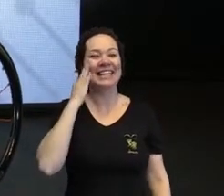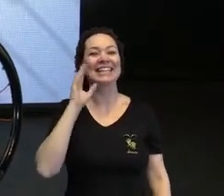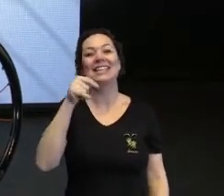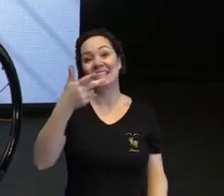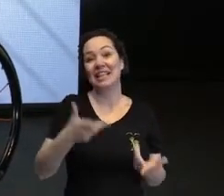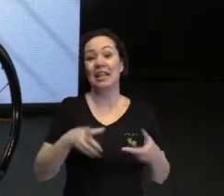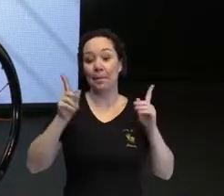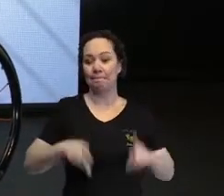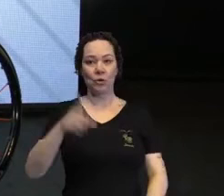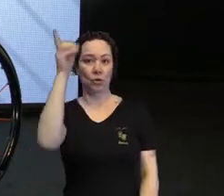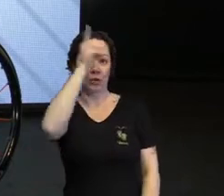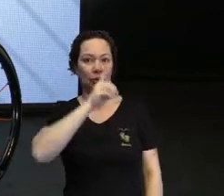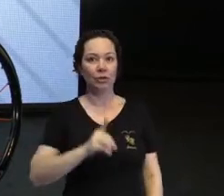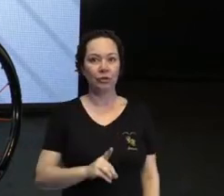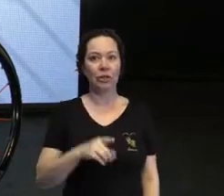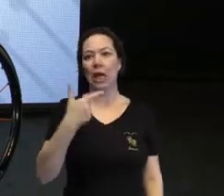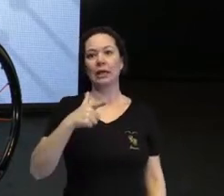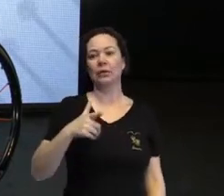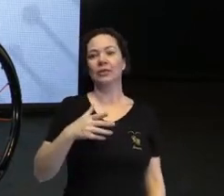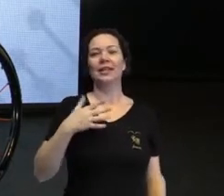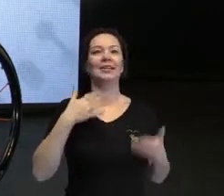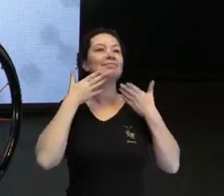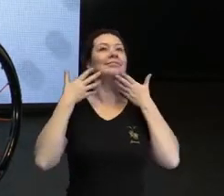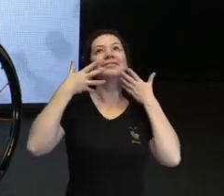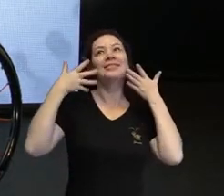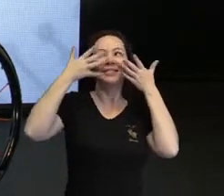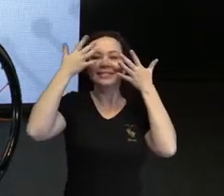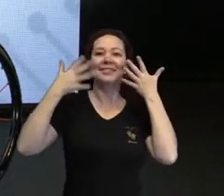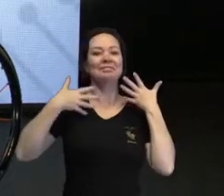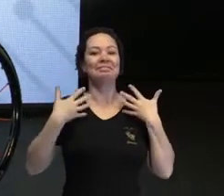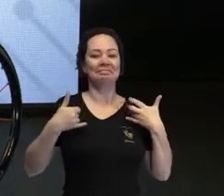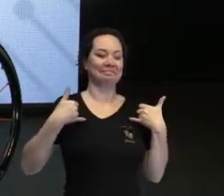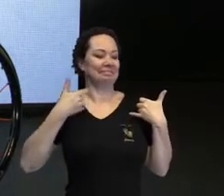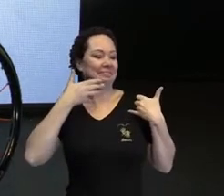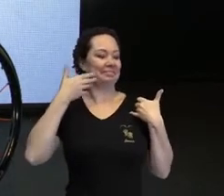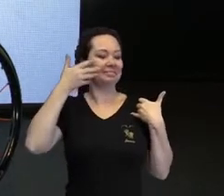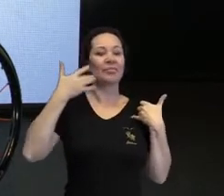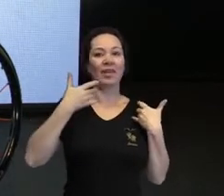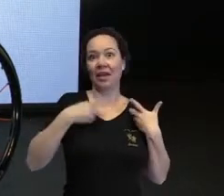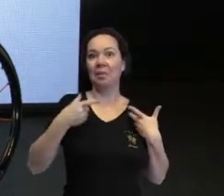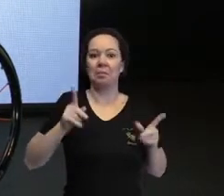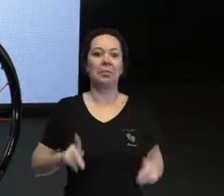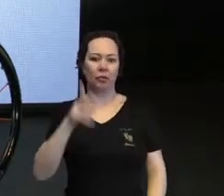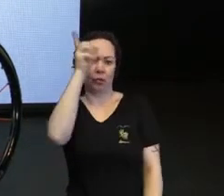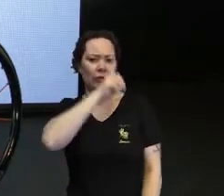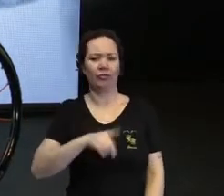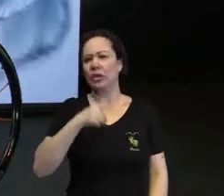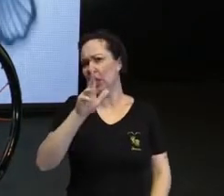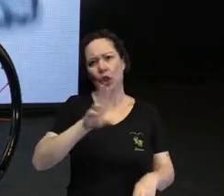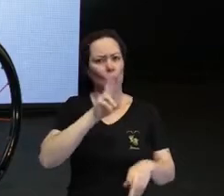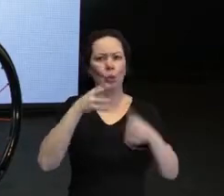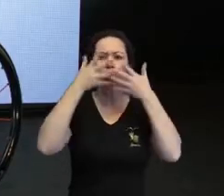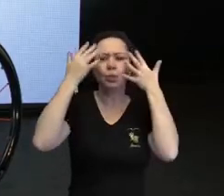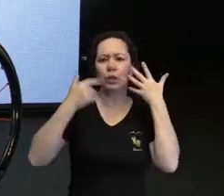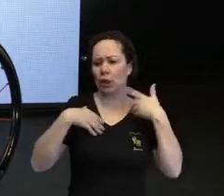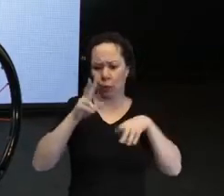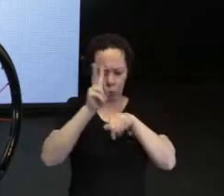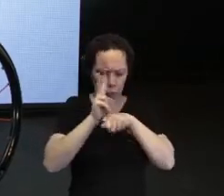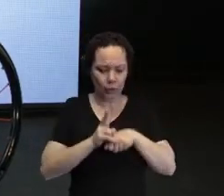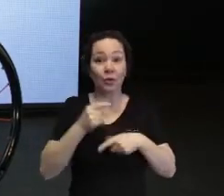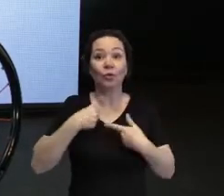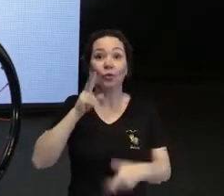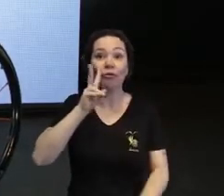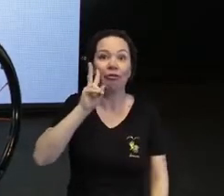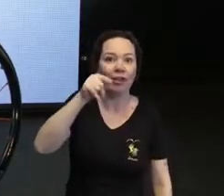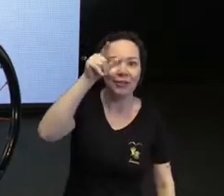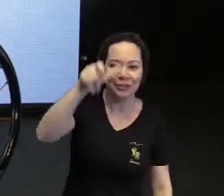com deficiência também não tem vaidade. Que a pessoa com deficiência não se maquia, não se veja. E a gente está vendo você